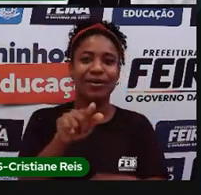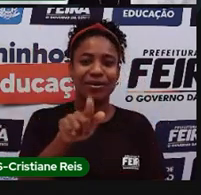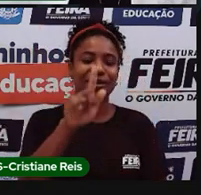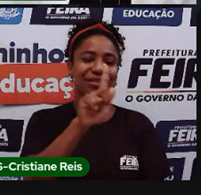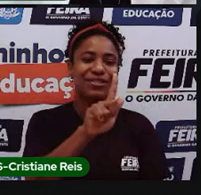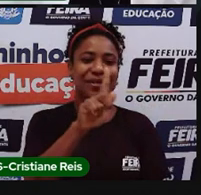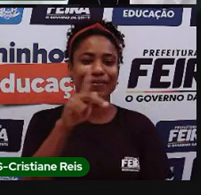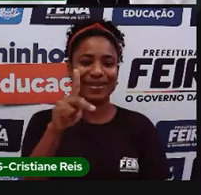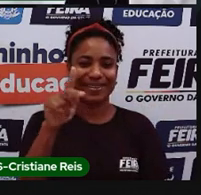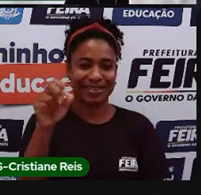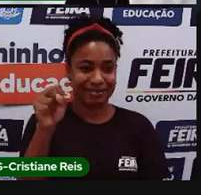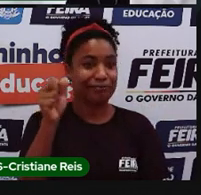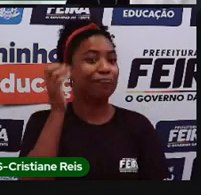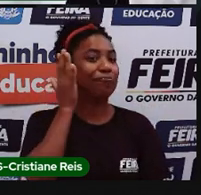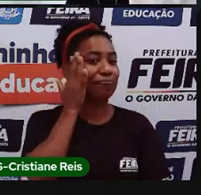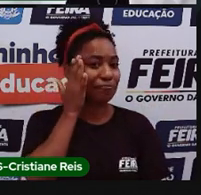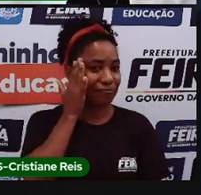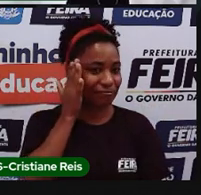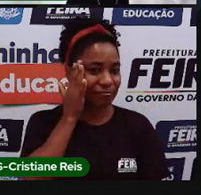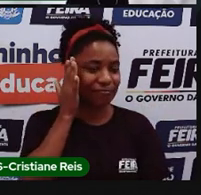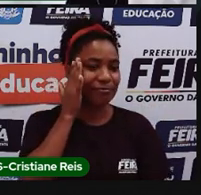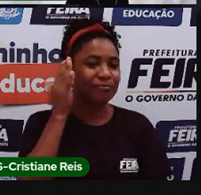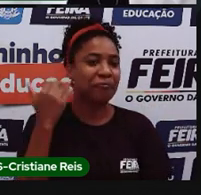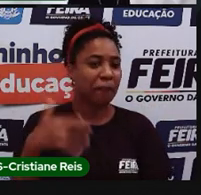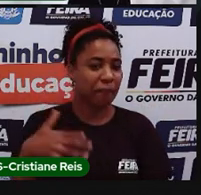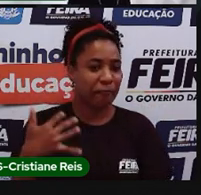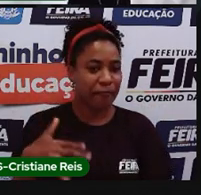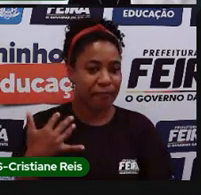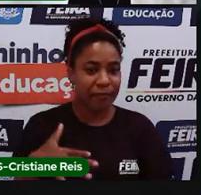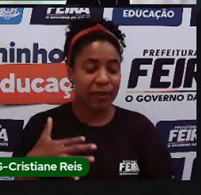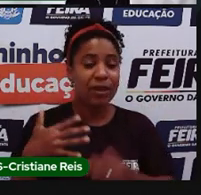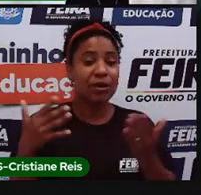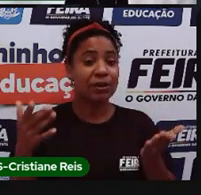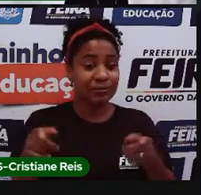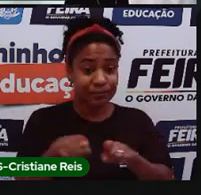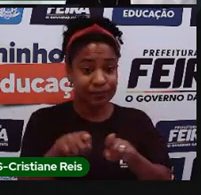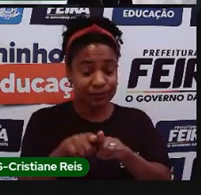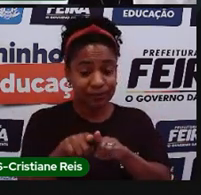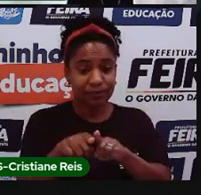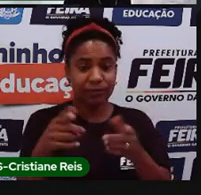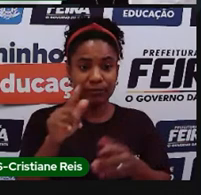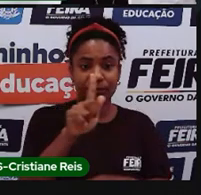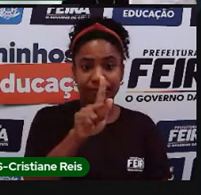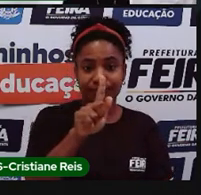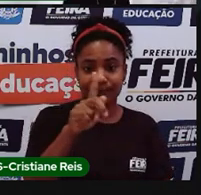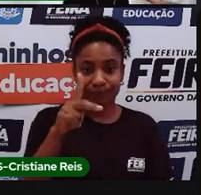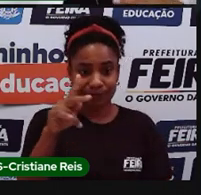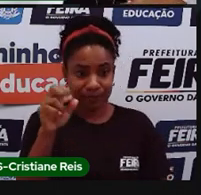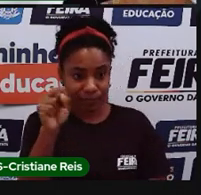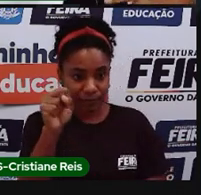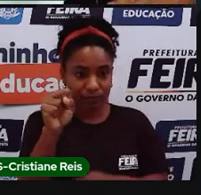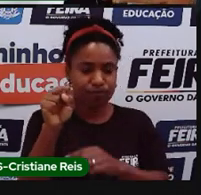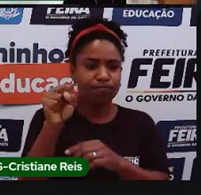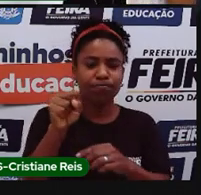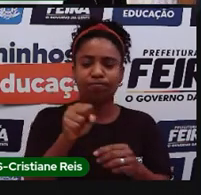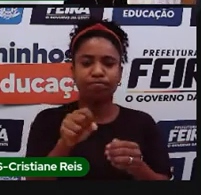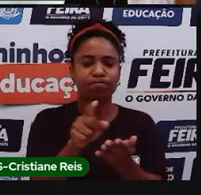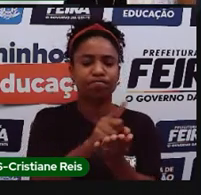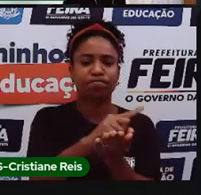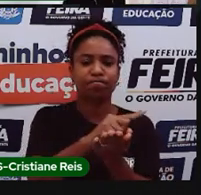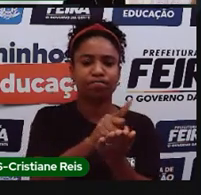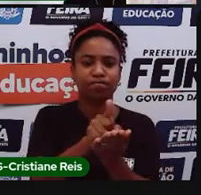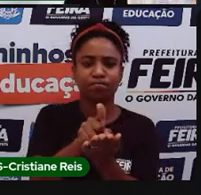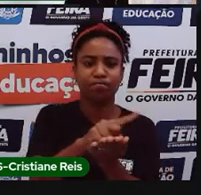ou GPS. Hoje a gente utiliza ele até para fugir dos radares, né, ele dá ali, você